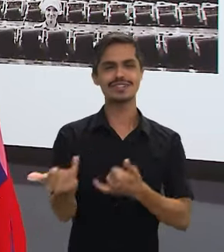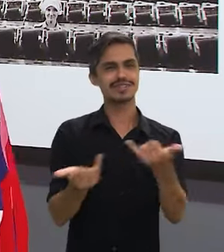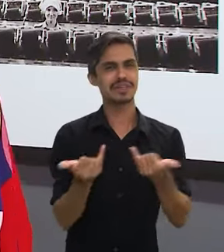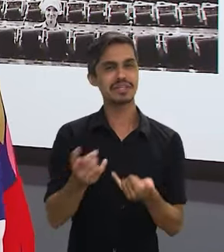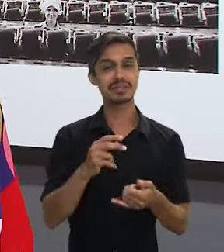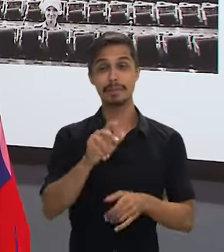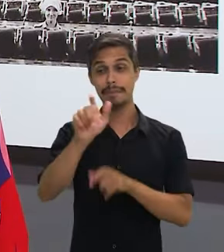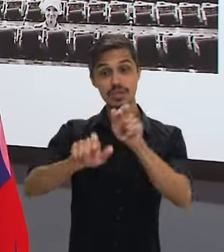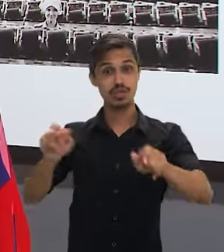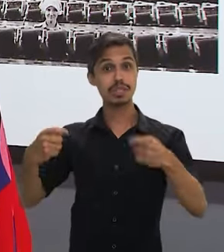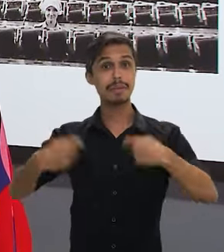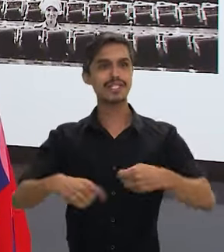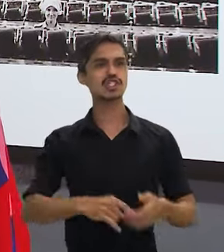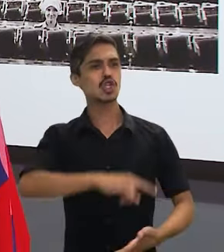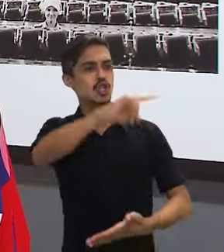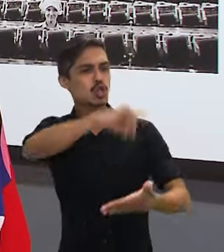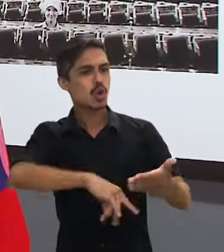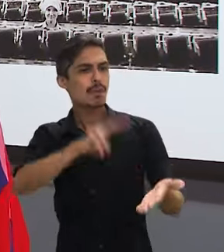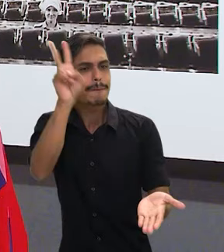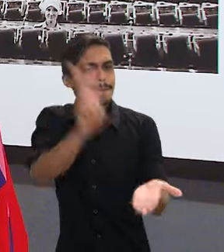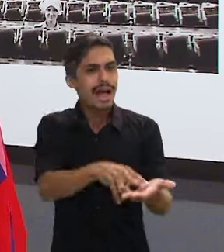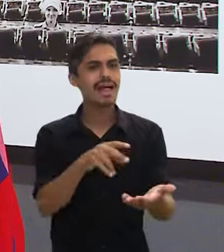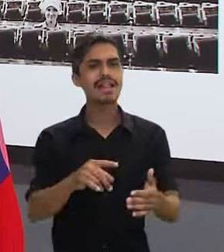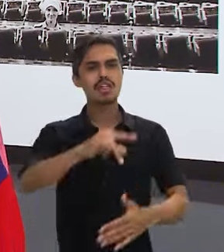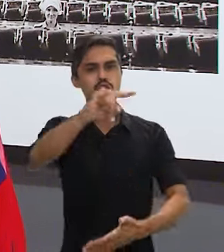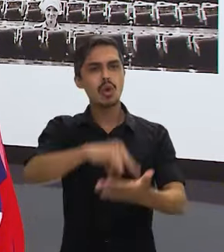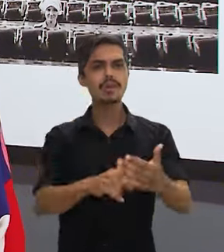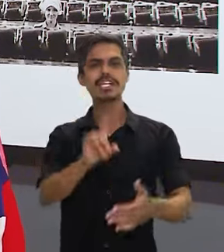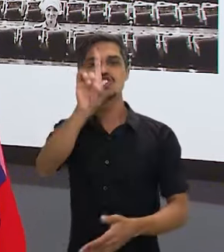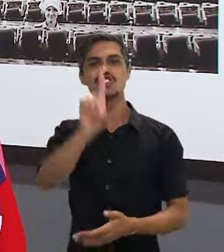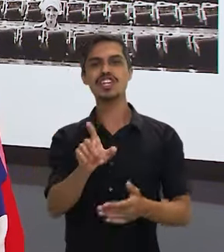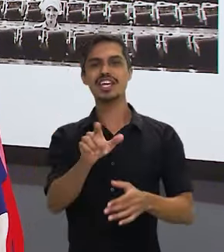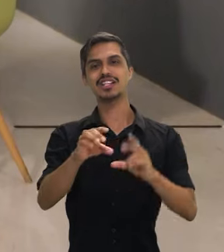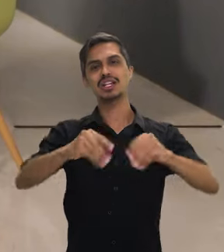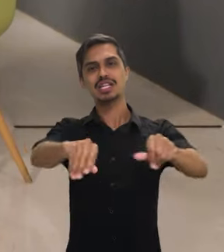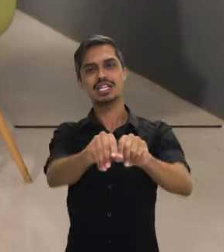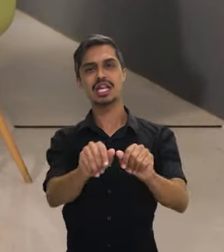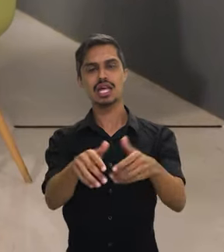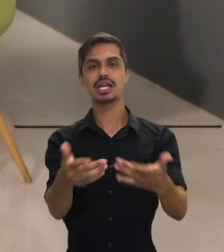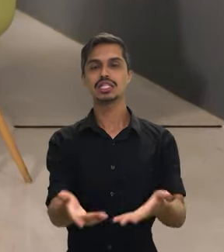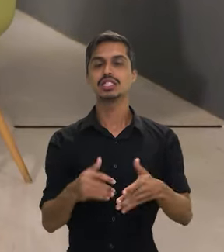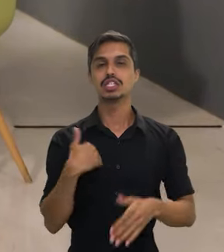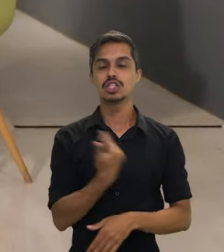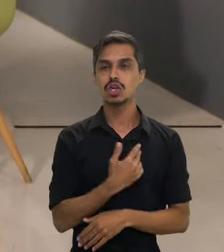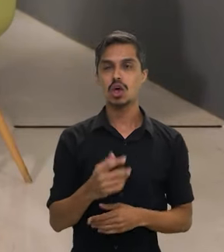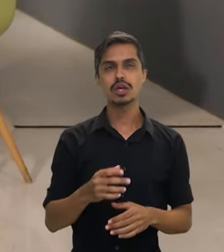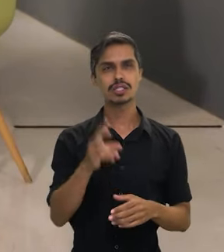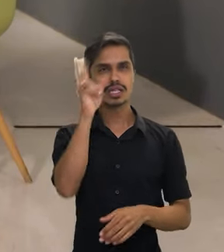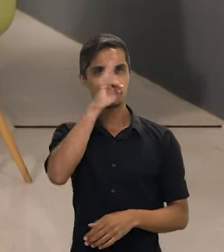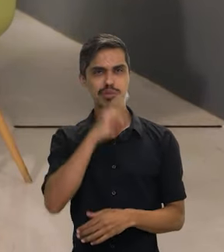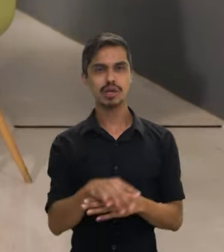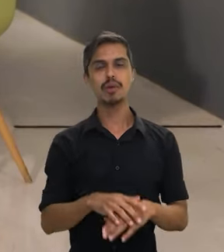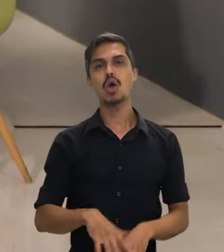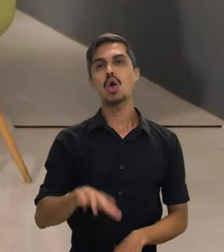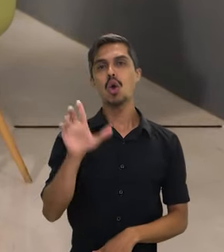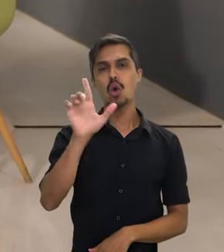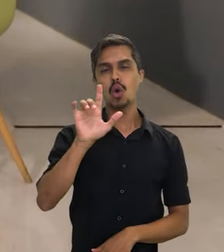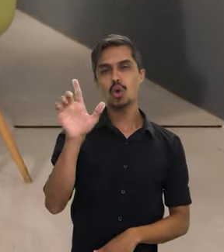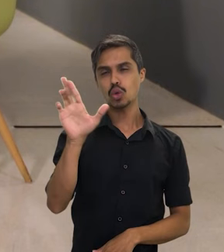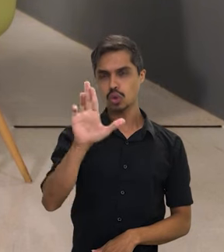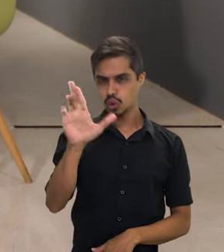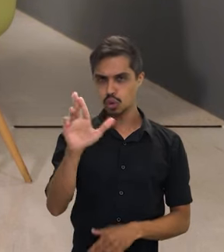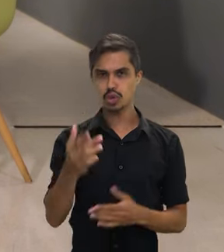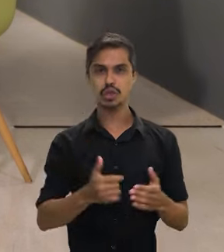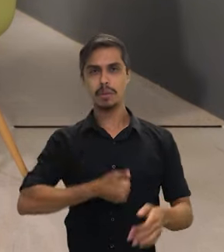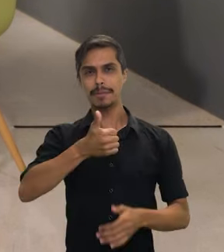pessoas que precisam garantir o seu documento, o seu direito à terra, a gente comparando com o Lula 1, o primeiro mandato do presidente Lula e o segundo,